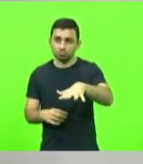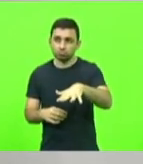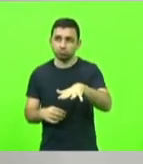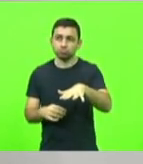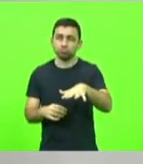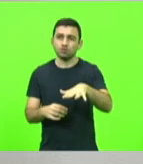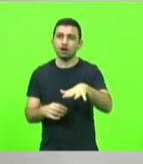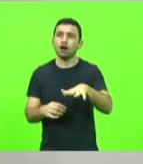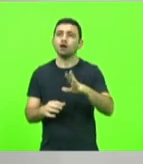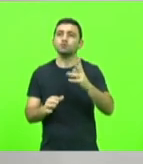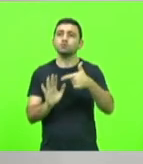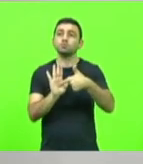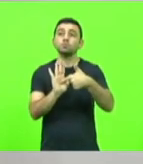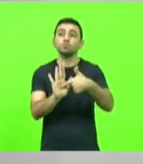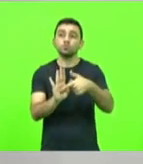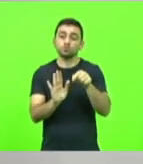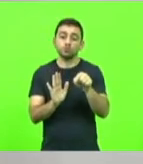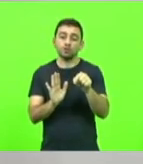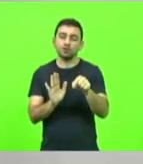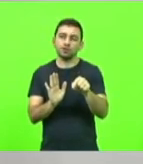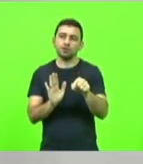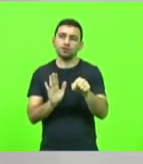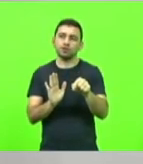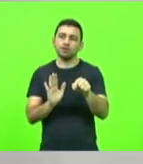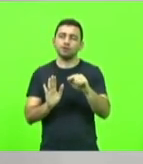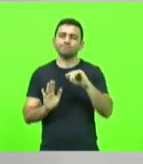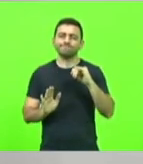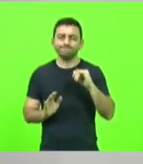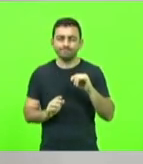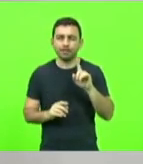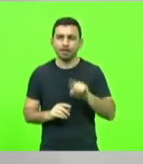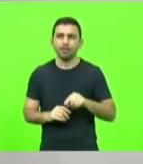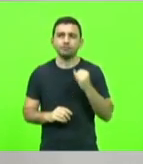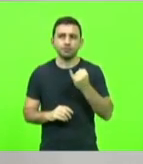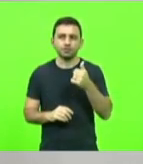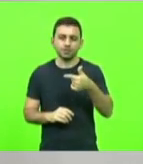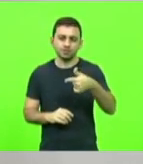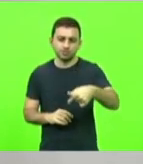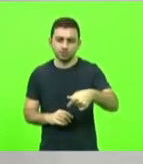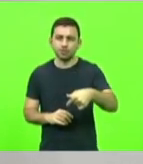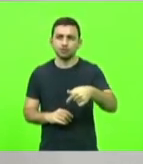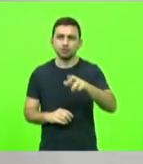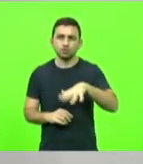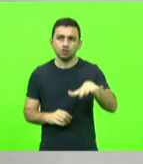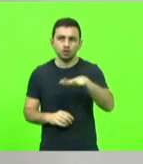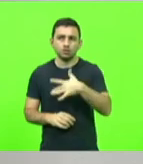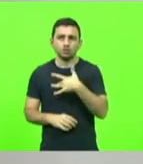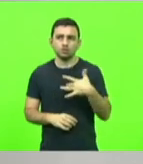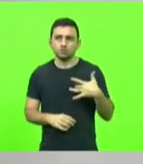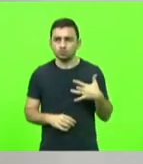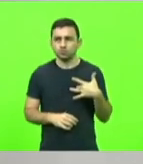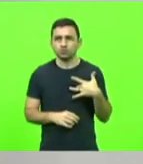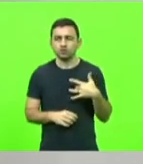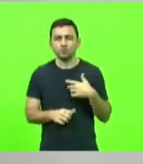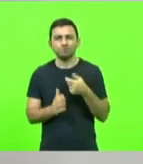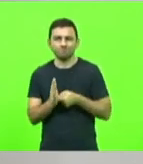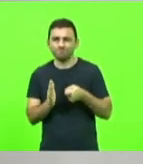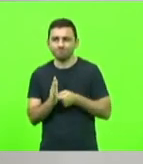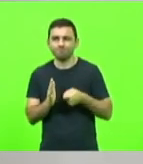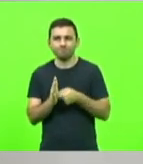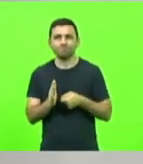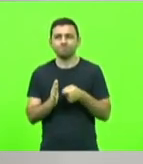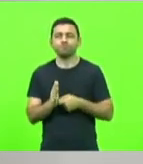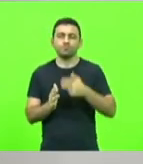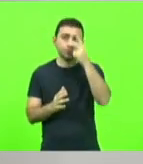exposto a importância da 17ª Regional de Saúde, uma luta de muita